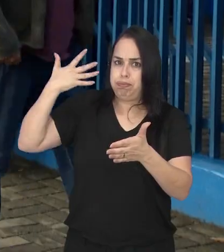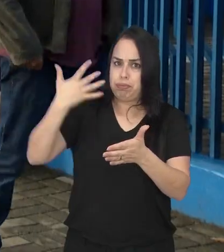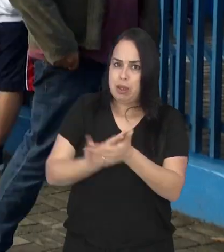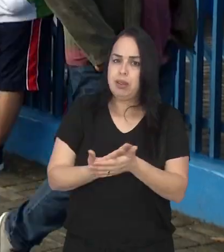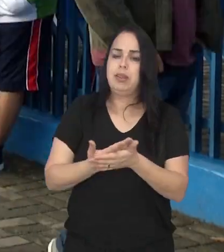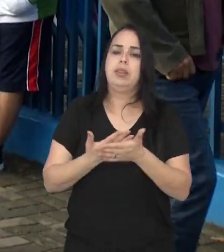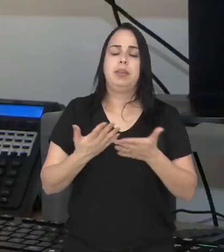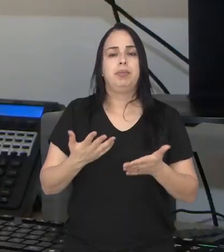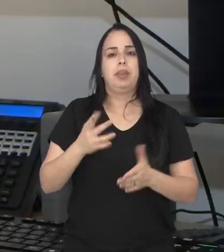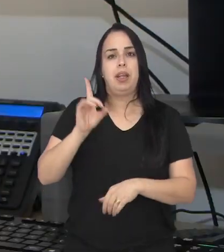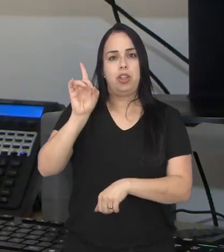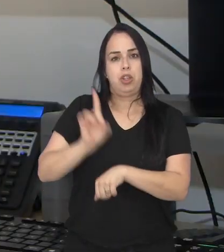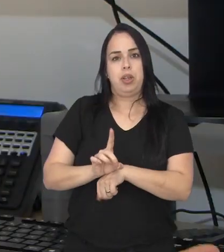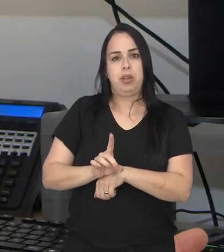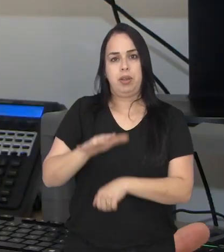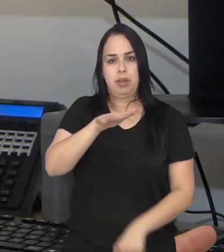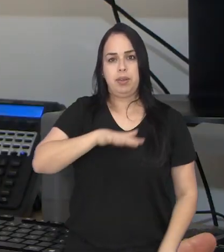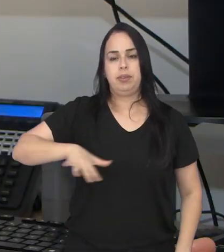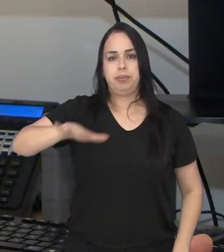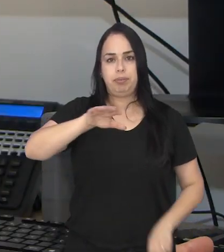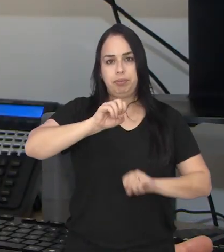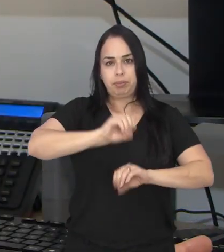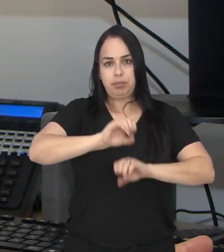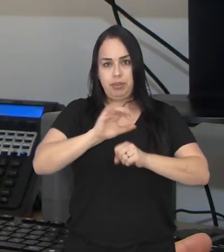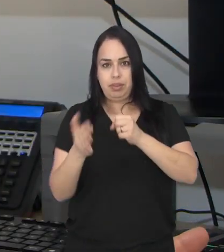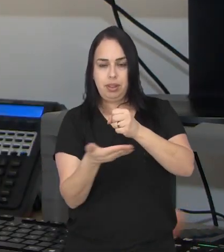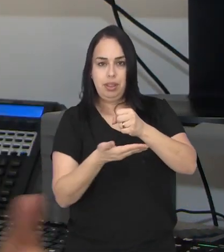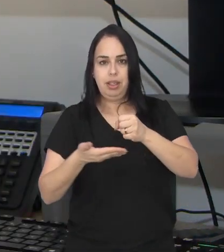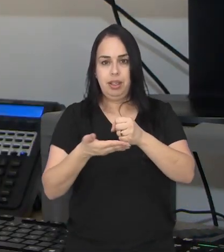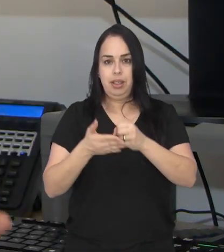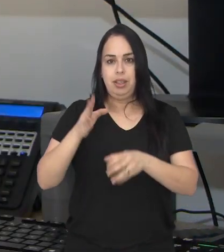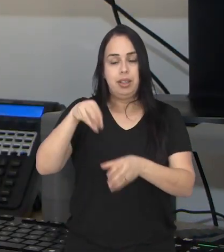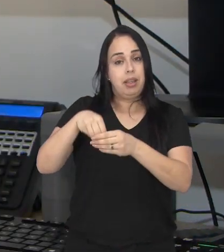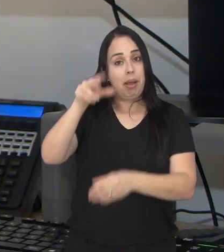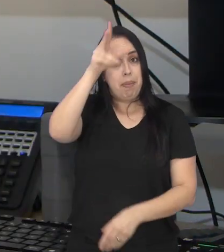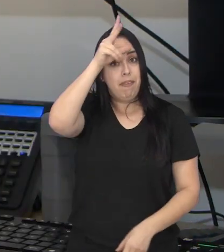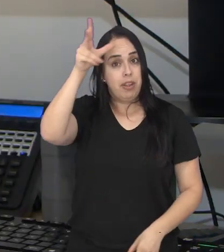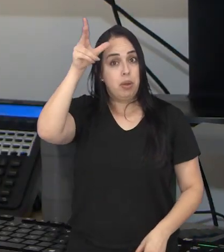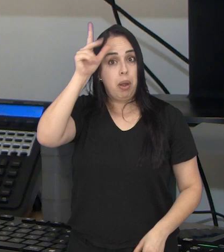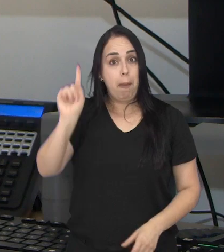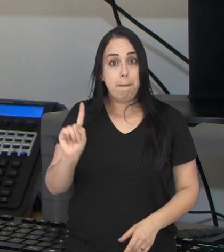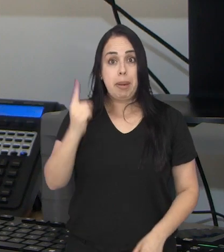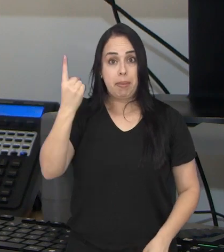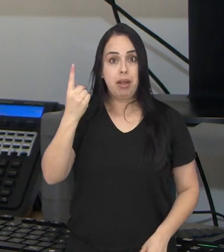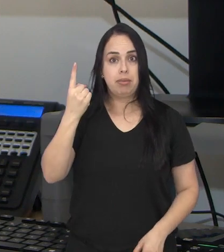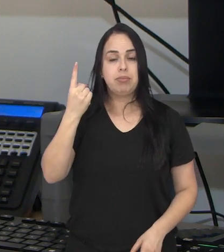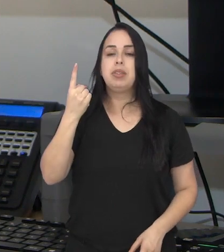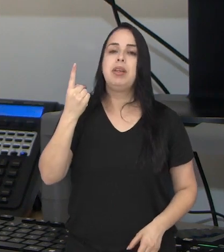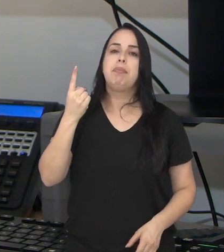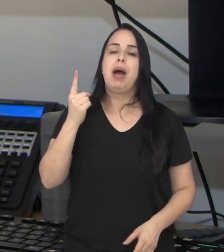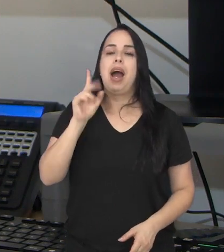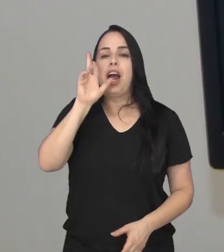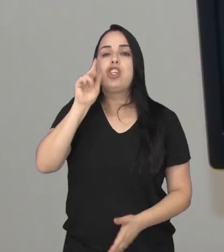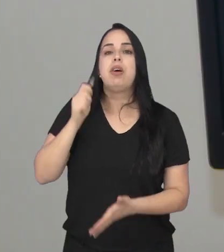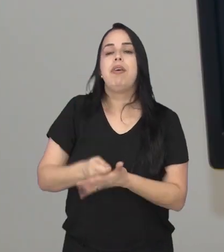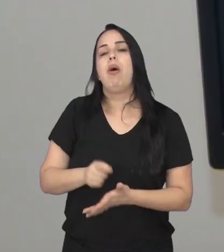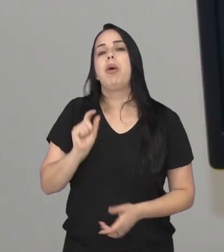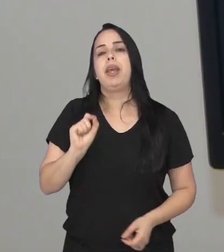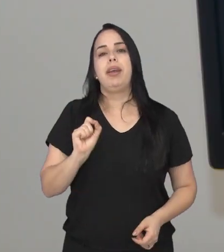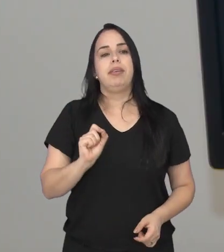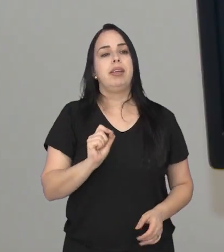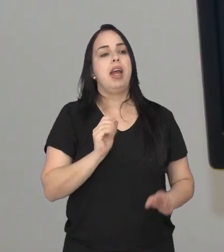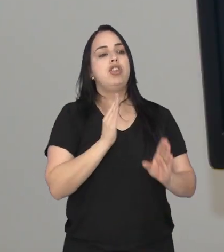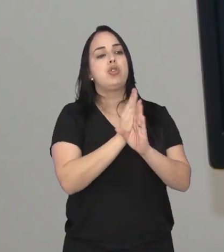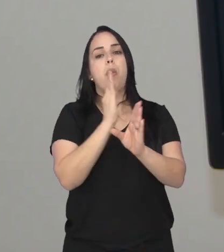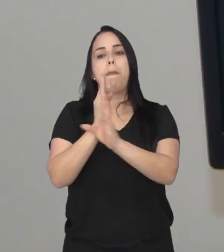escolas municipais. A diretora do Departamento de Educação Básica da Prefeitura explica que o primeiro passo para a solução do problema é a